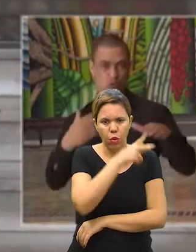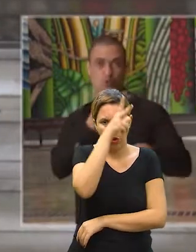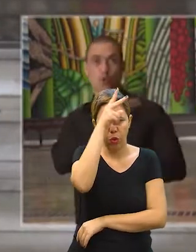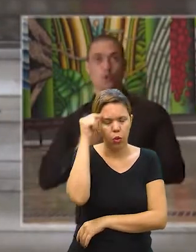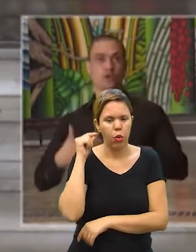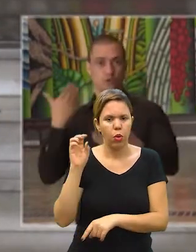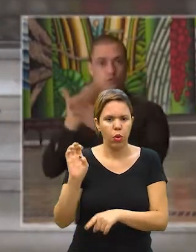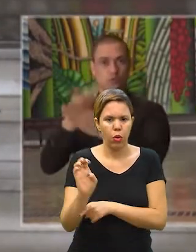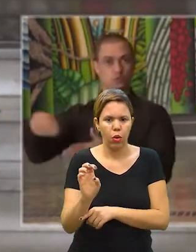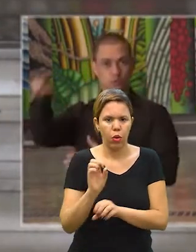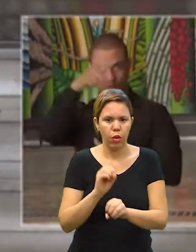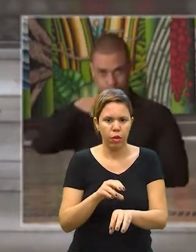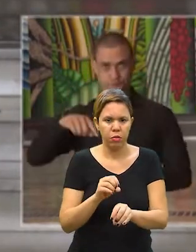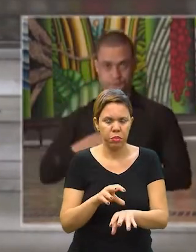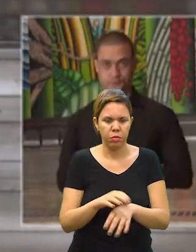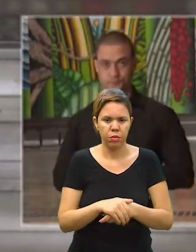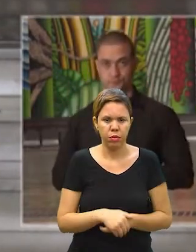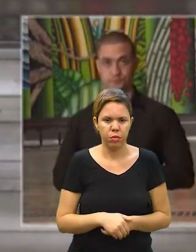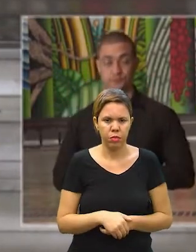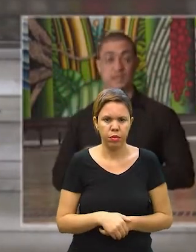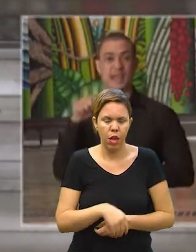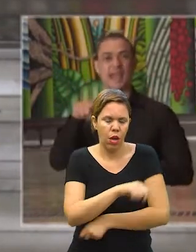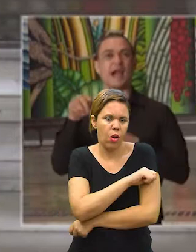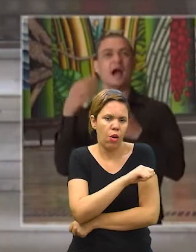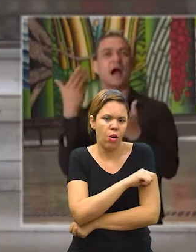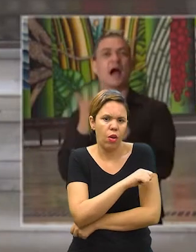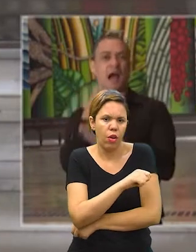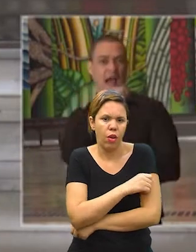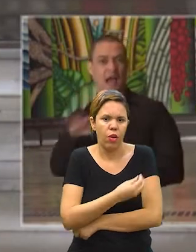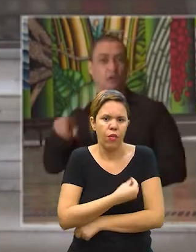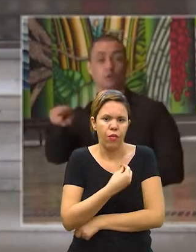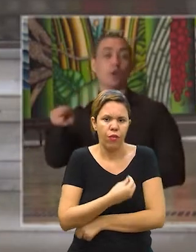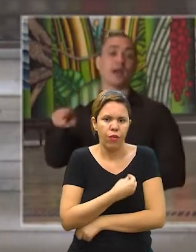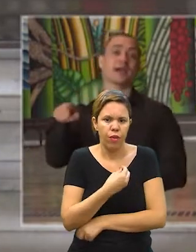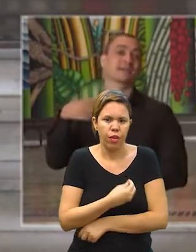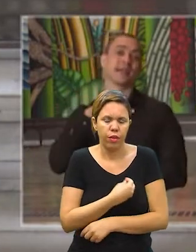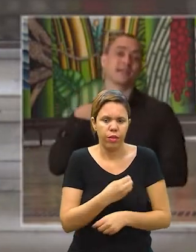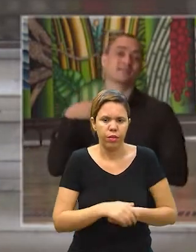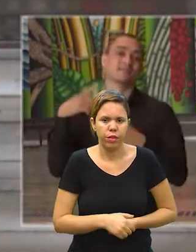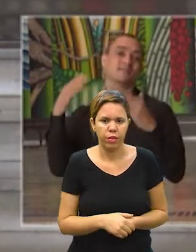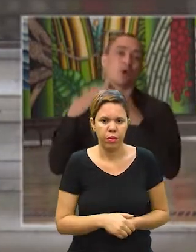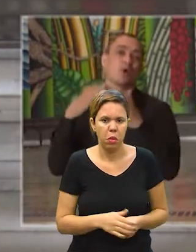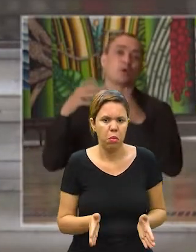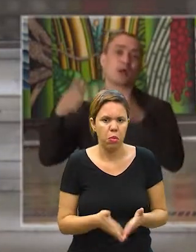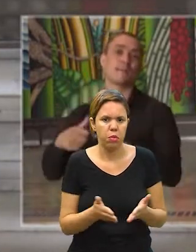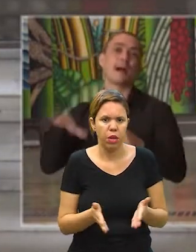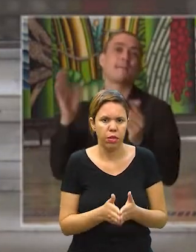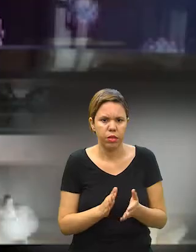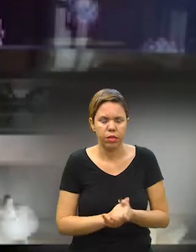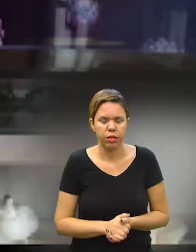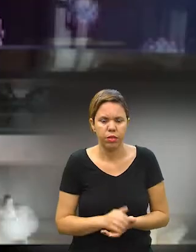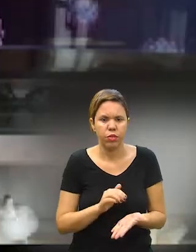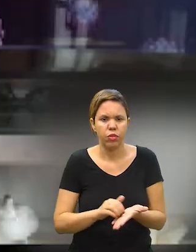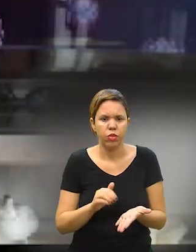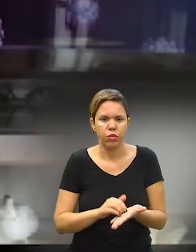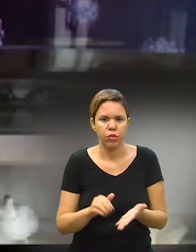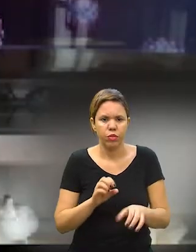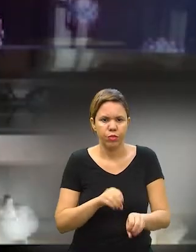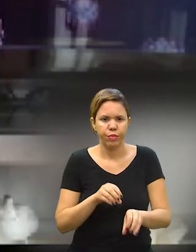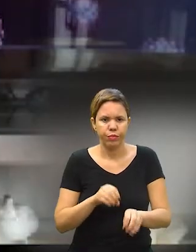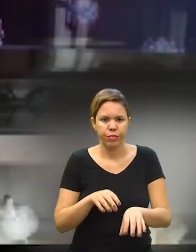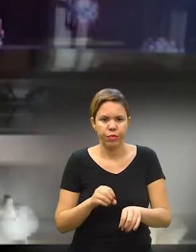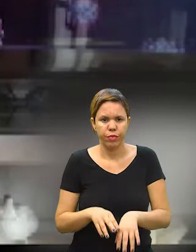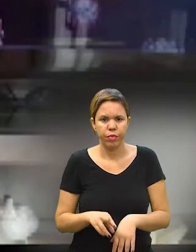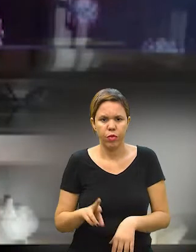pública estadual de ensino. São aqueles estudantes que vivem em situação de extrema pobreza. O secretário da